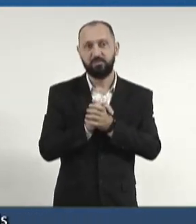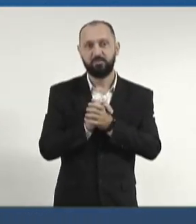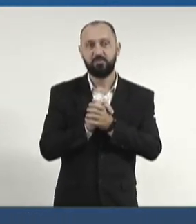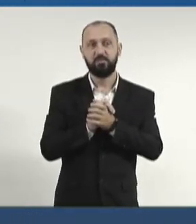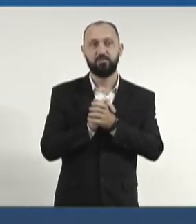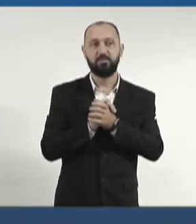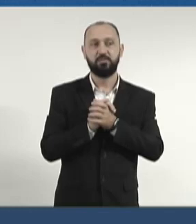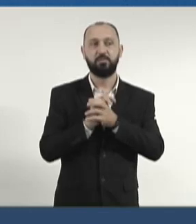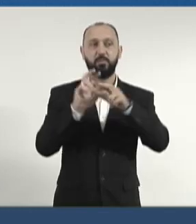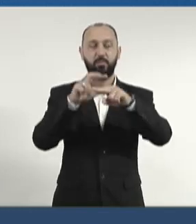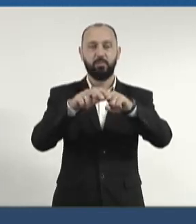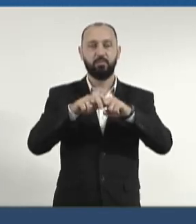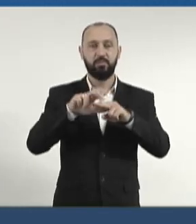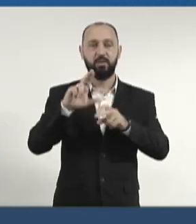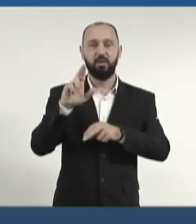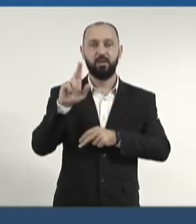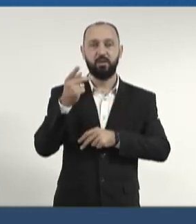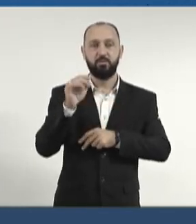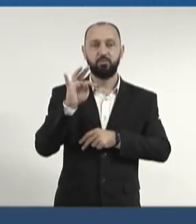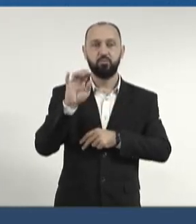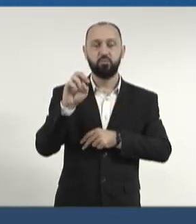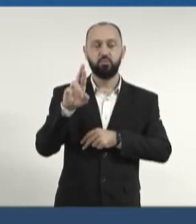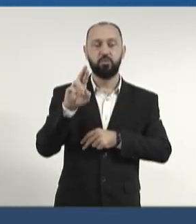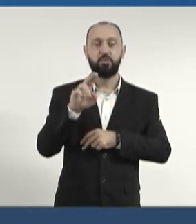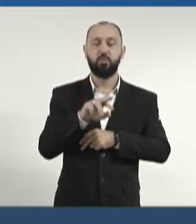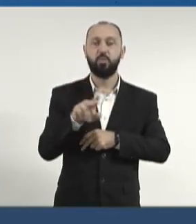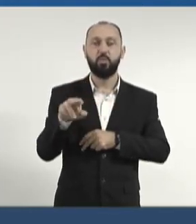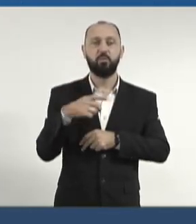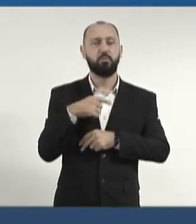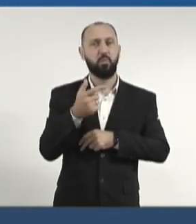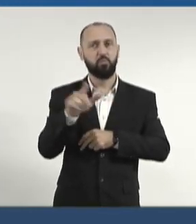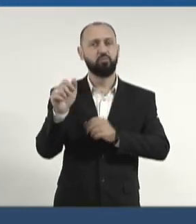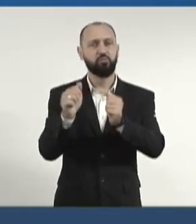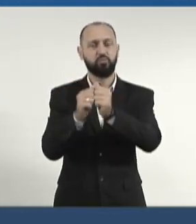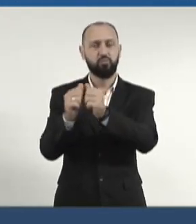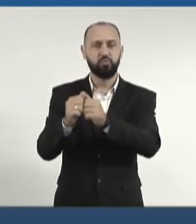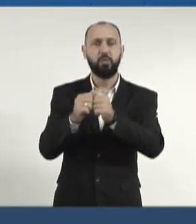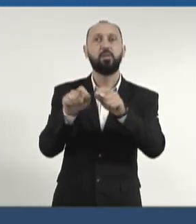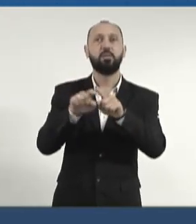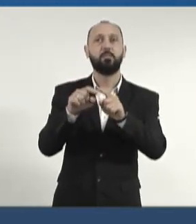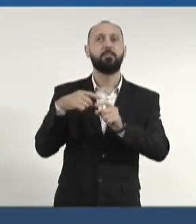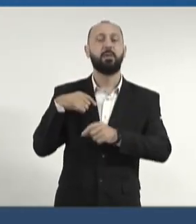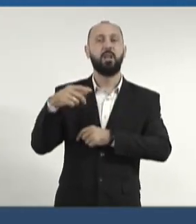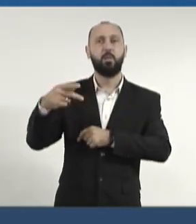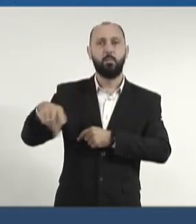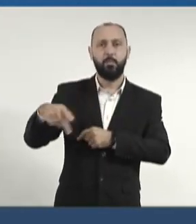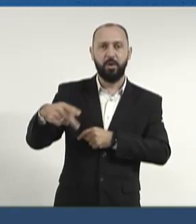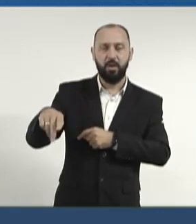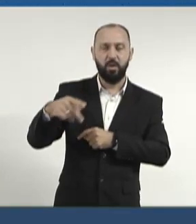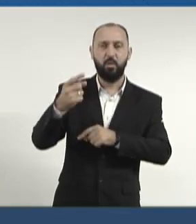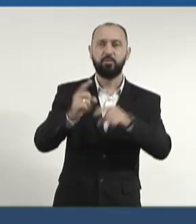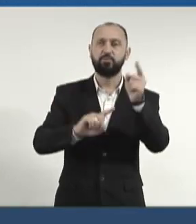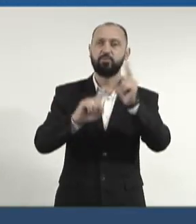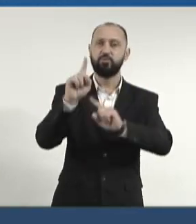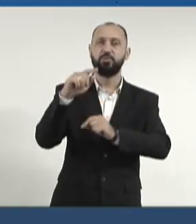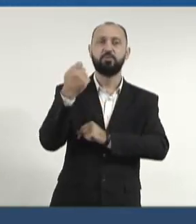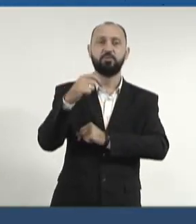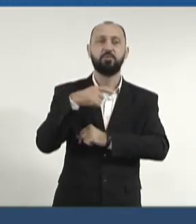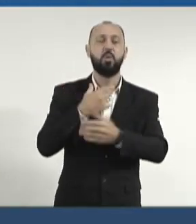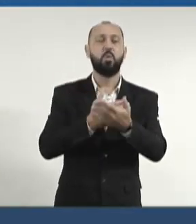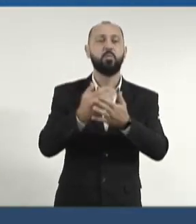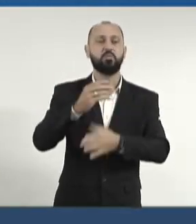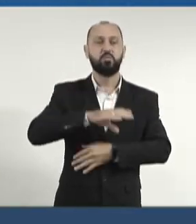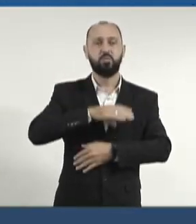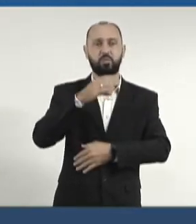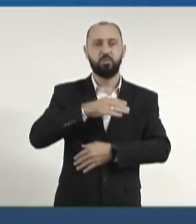Portanto, Heitor e Osório, não por ser irmão, como outros tantos do lado Paraguai, da Argentina, do Chile, se atreveram